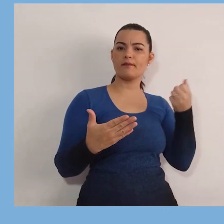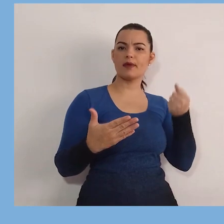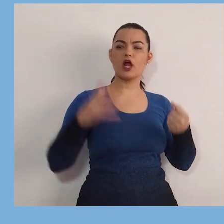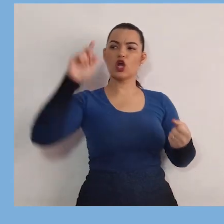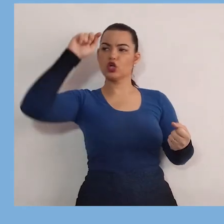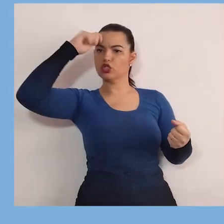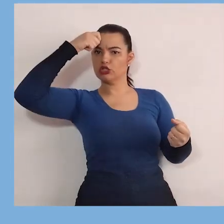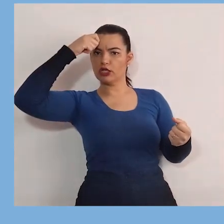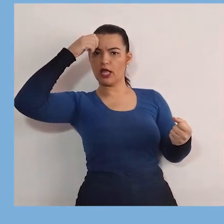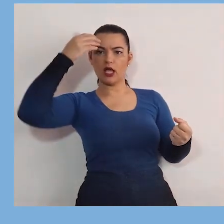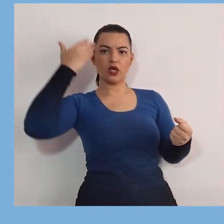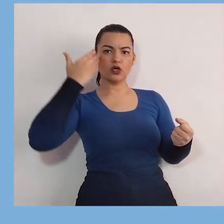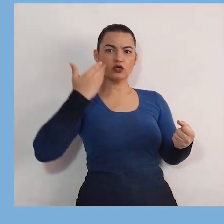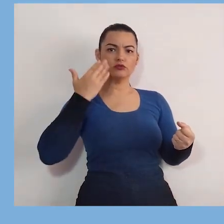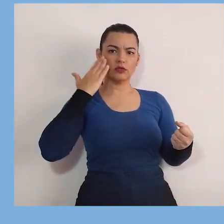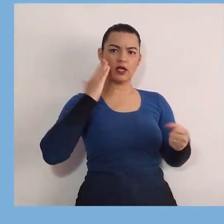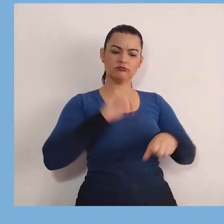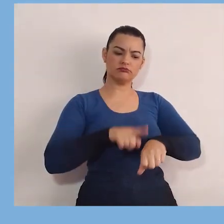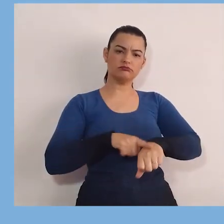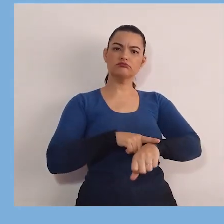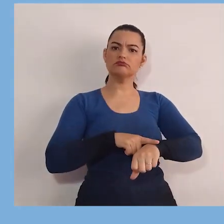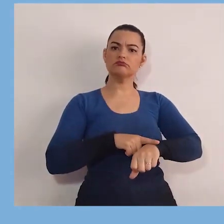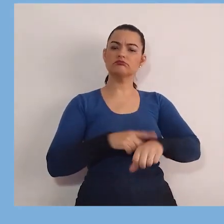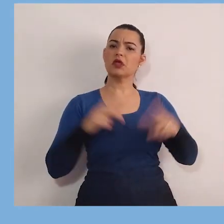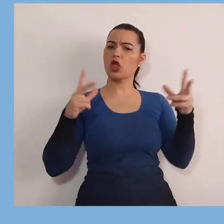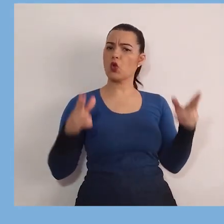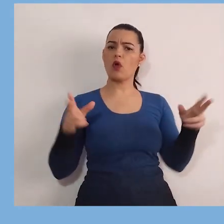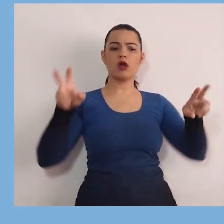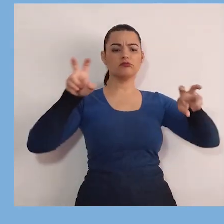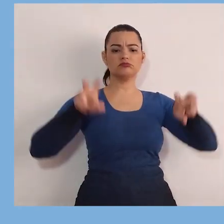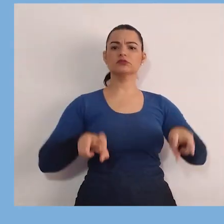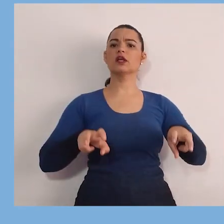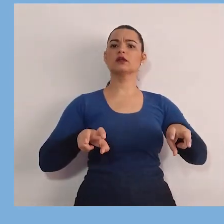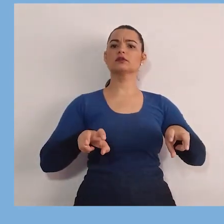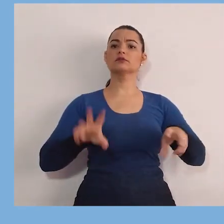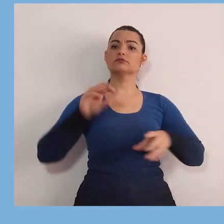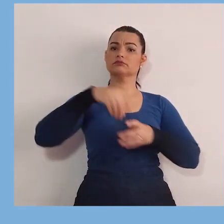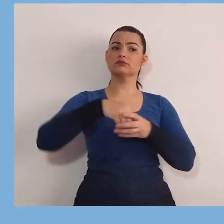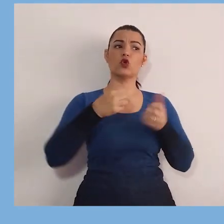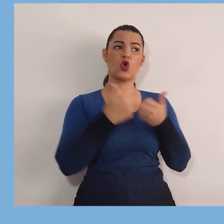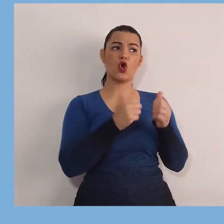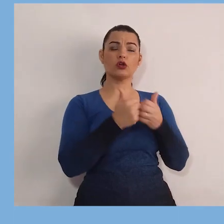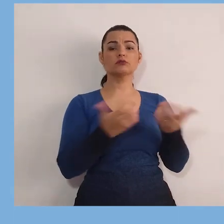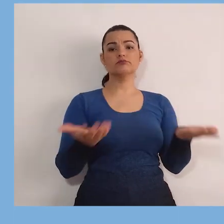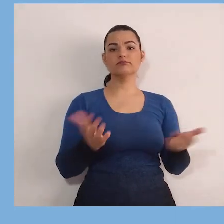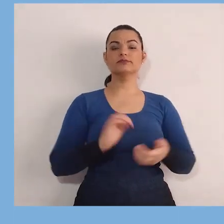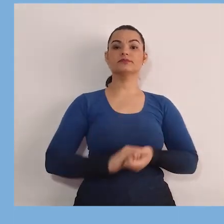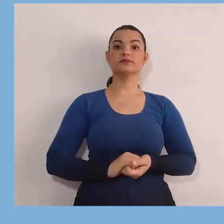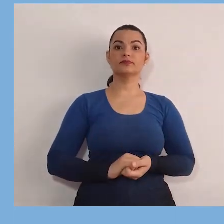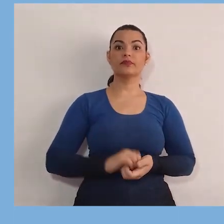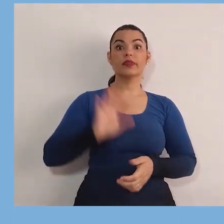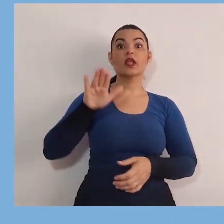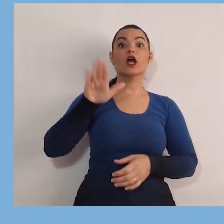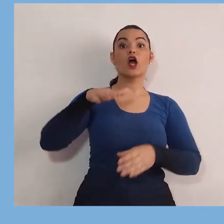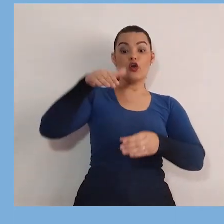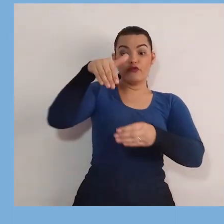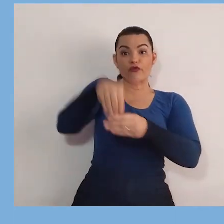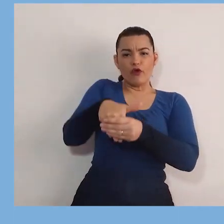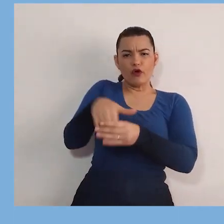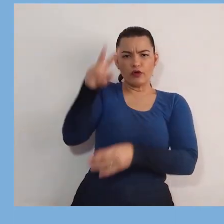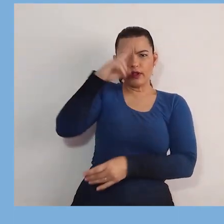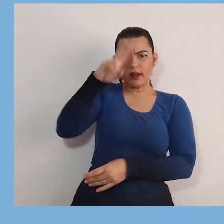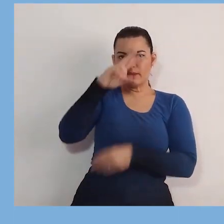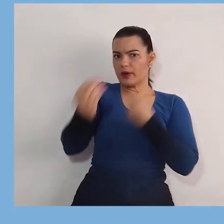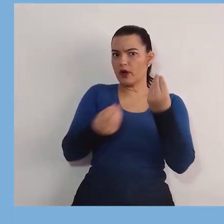igualitário, de se sentar no ônibus. E o voto? Lembra como funcionava o